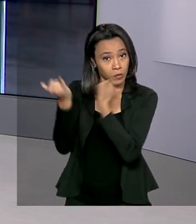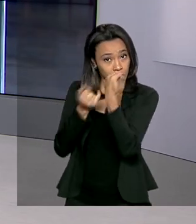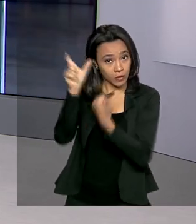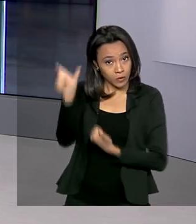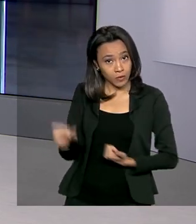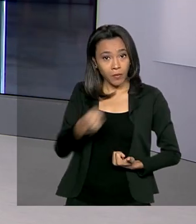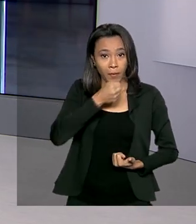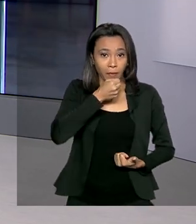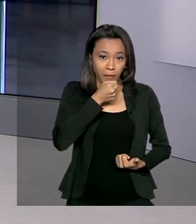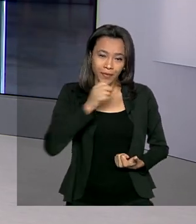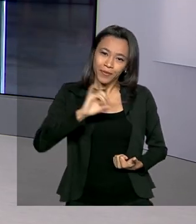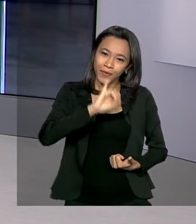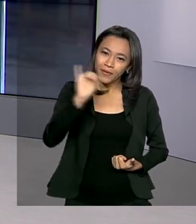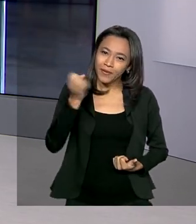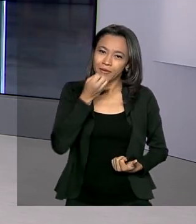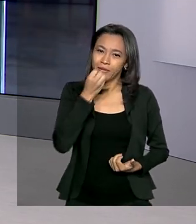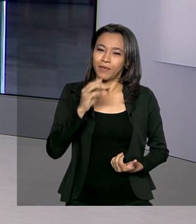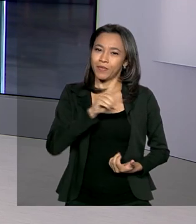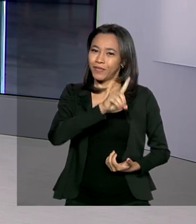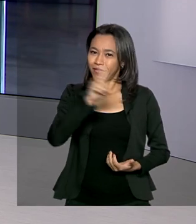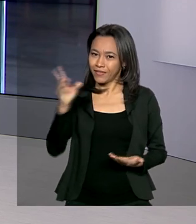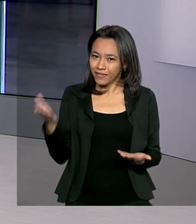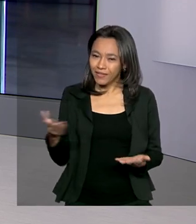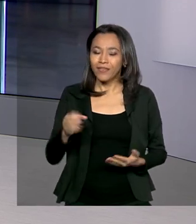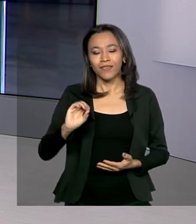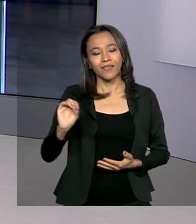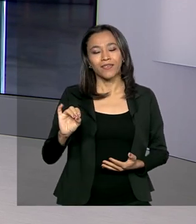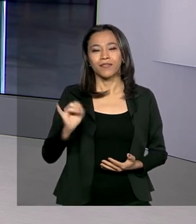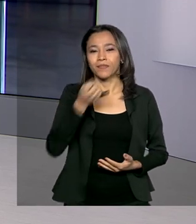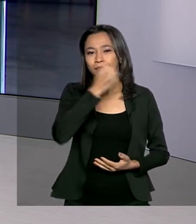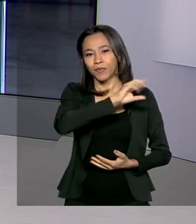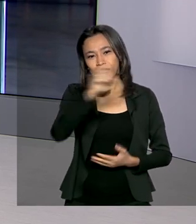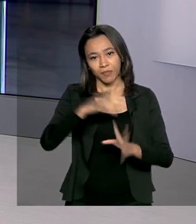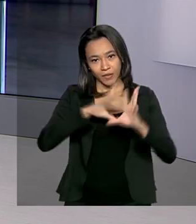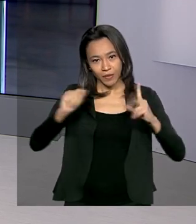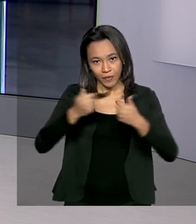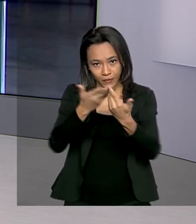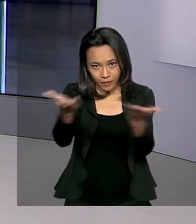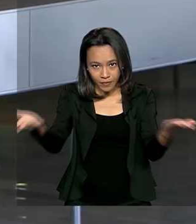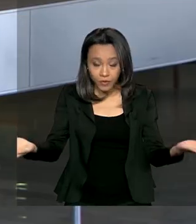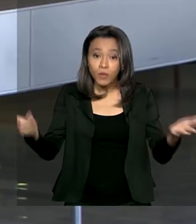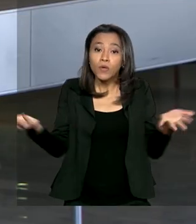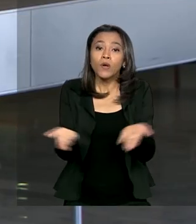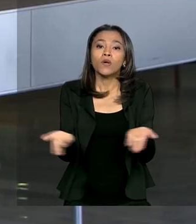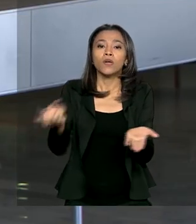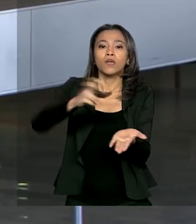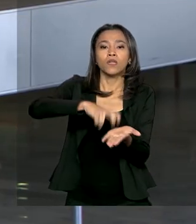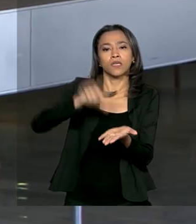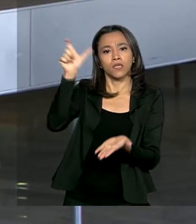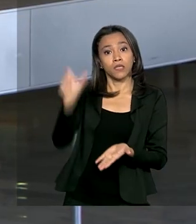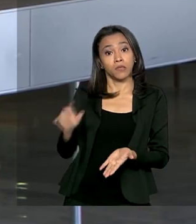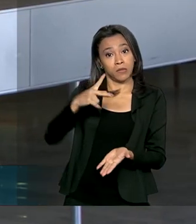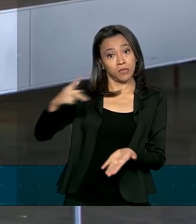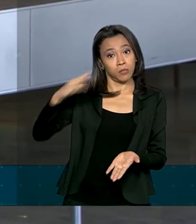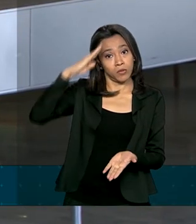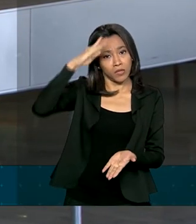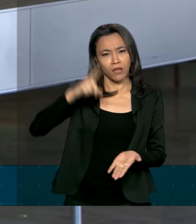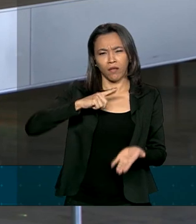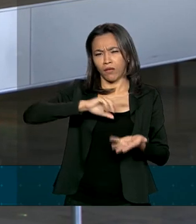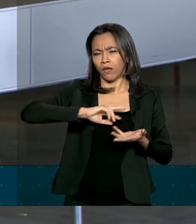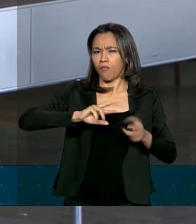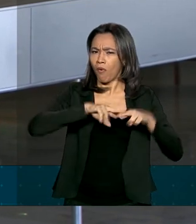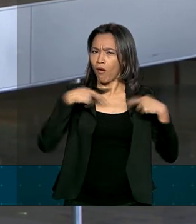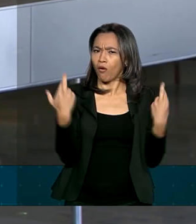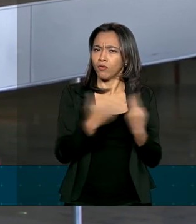Márcia Fernandes. Oi Márcia, bom dia. Oi Roberto, bom dia para você, bom dia para todos. Hoje pela manhã o presidente Jair Bolsonaro se reuniu com vários